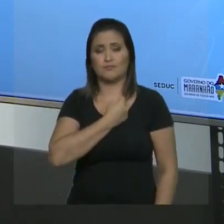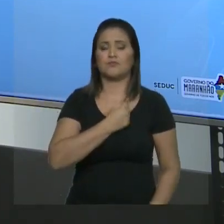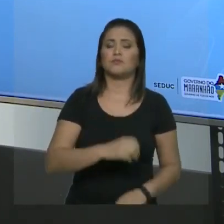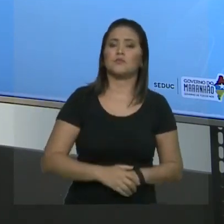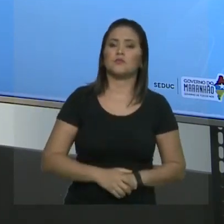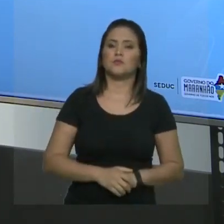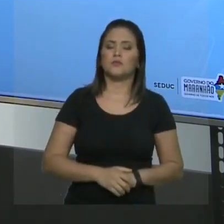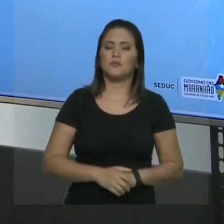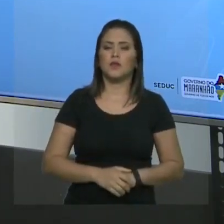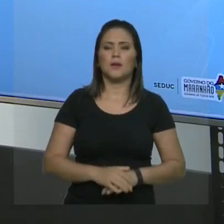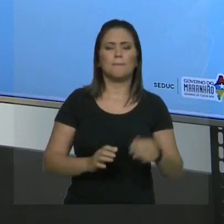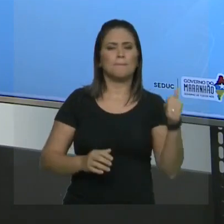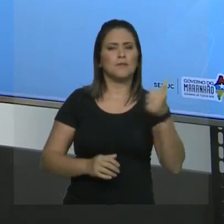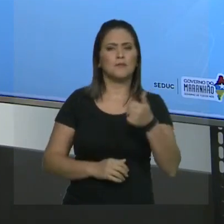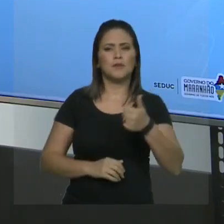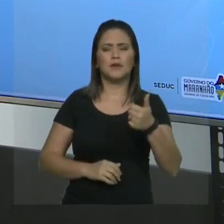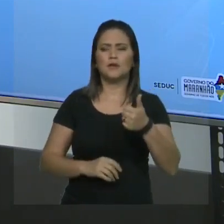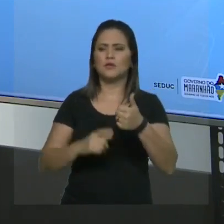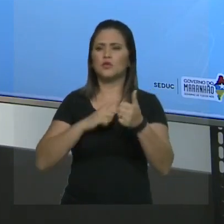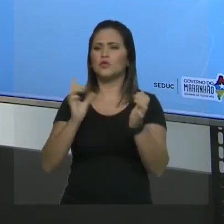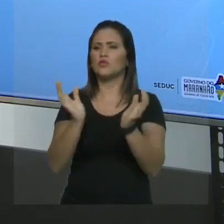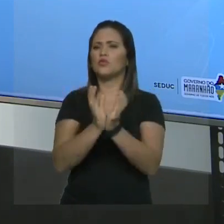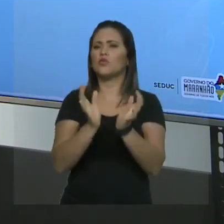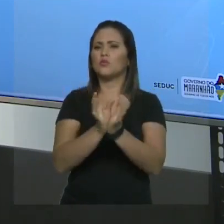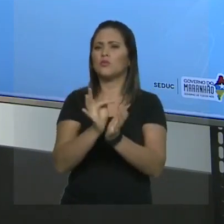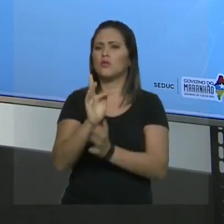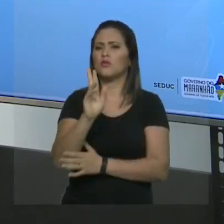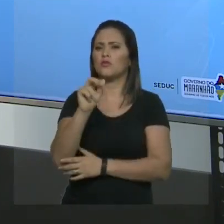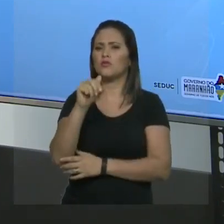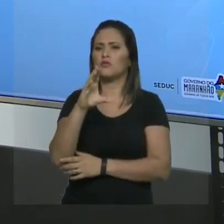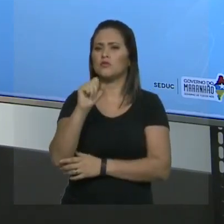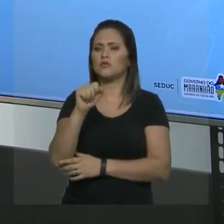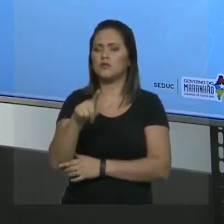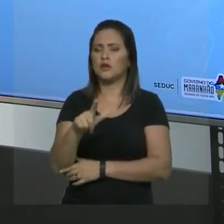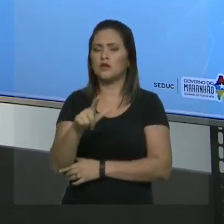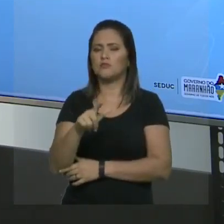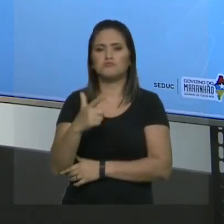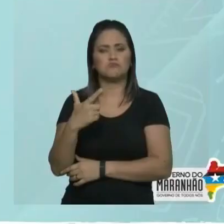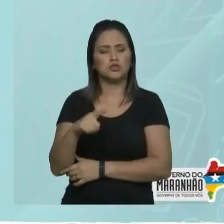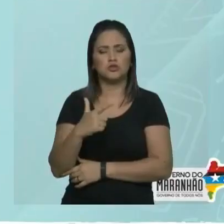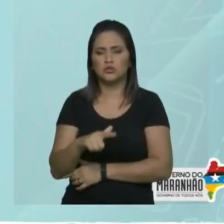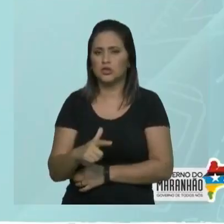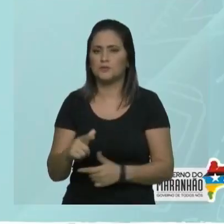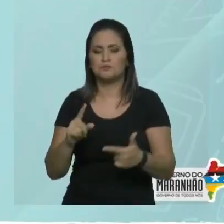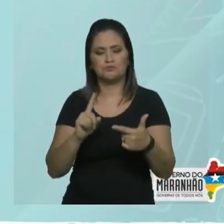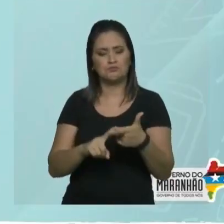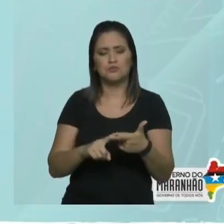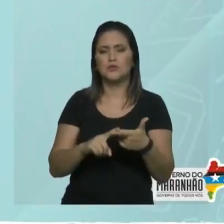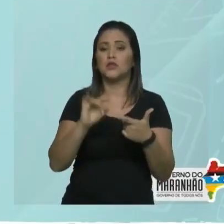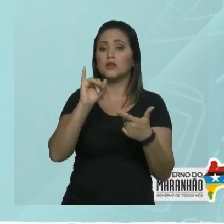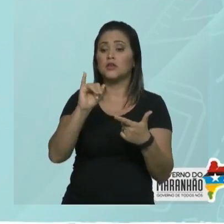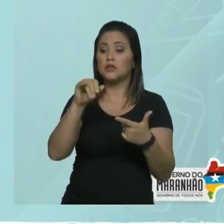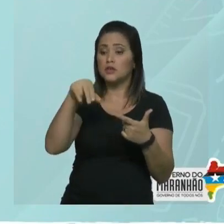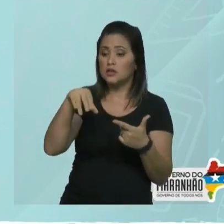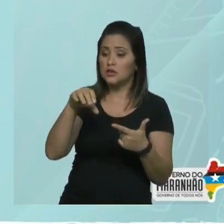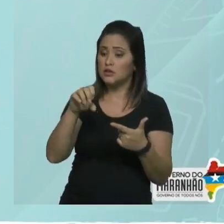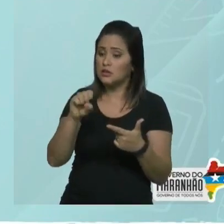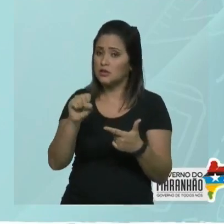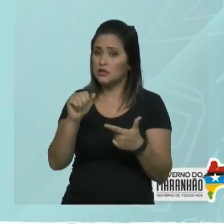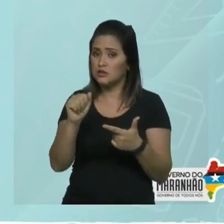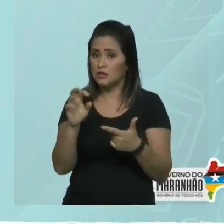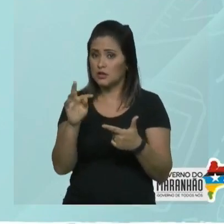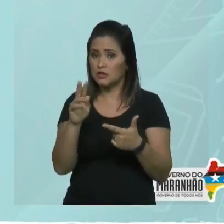grupo funcional? Não. Segunda prioridade, insaturação. Essa cadeia tem insaturação? Não. Terceira prioridade,